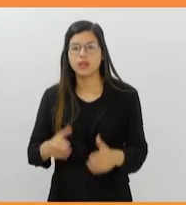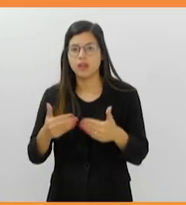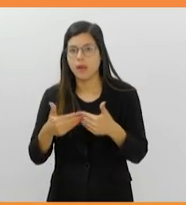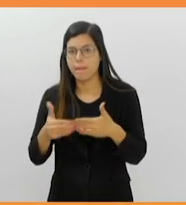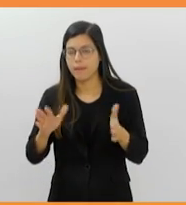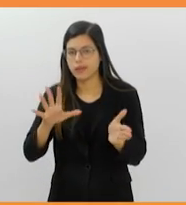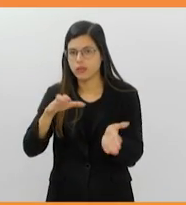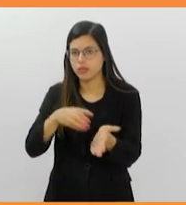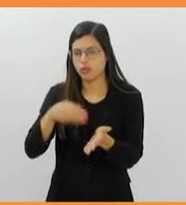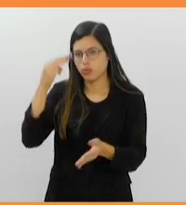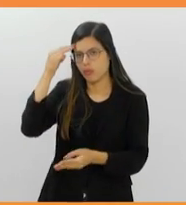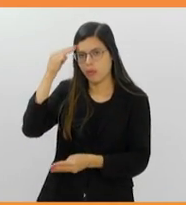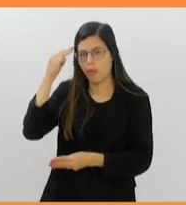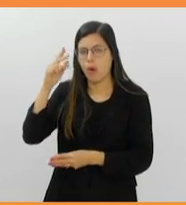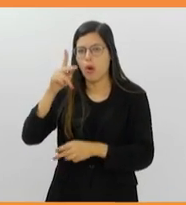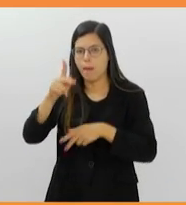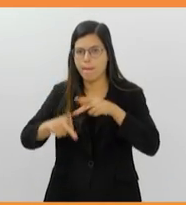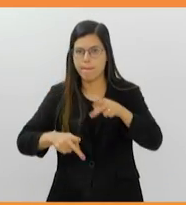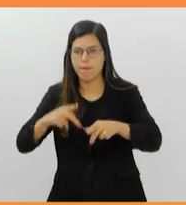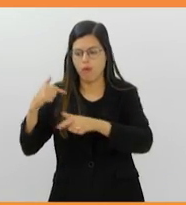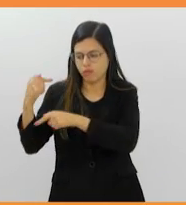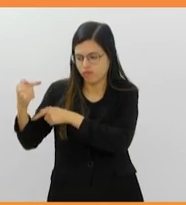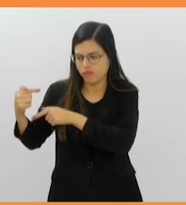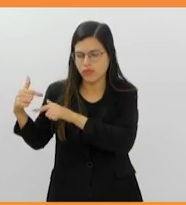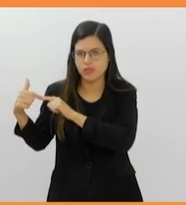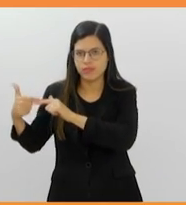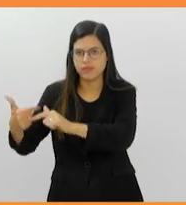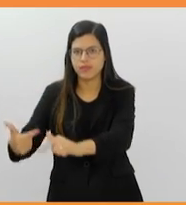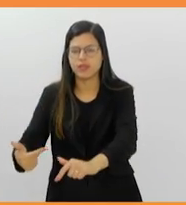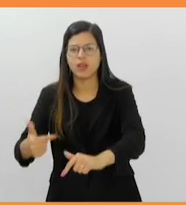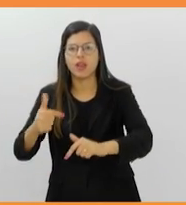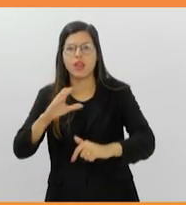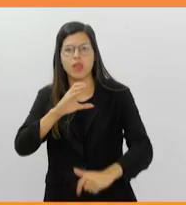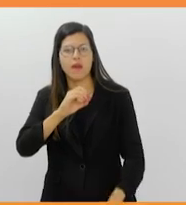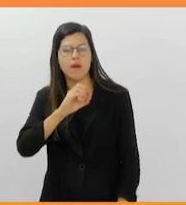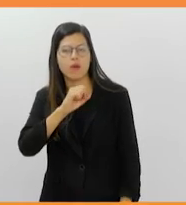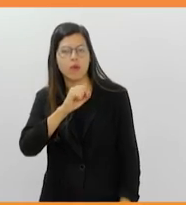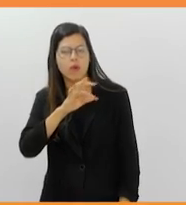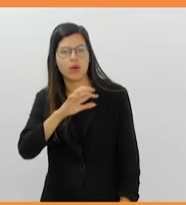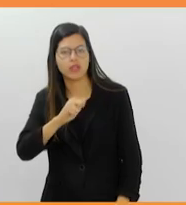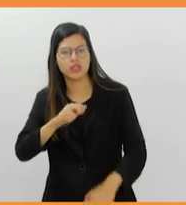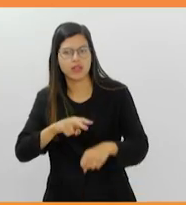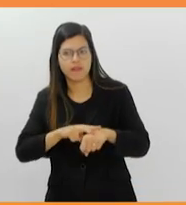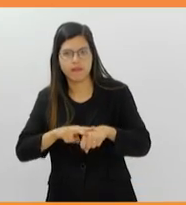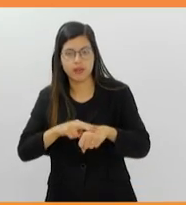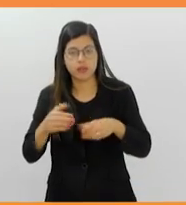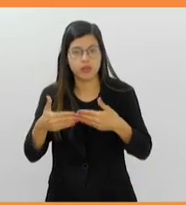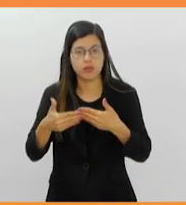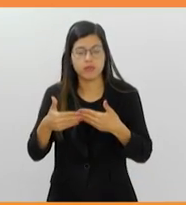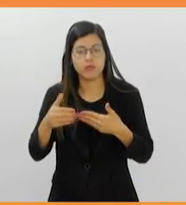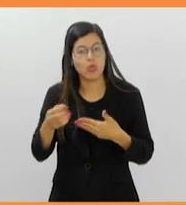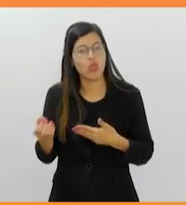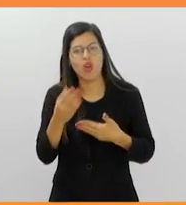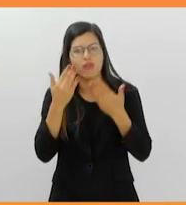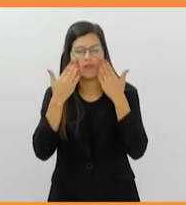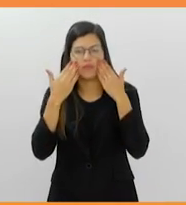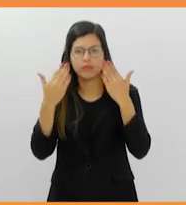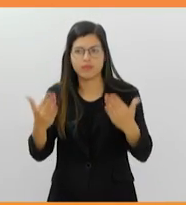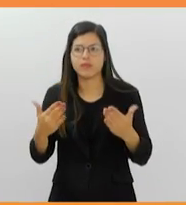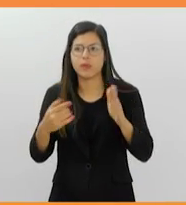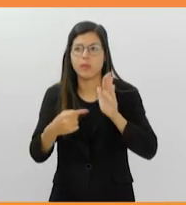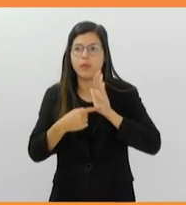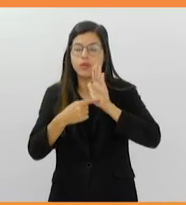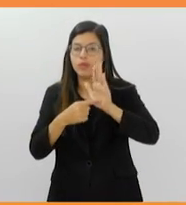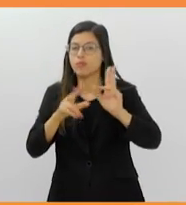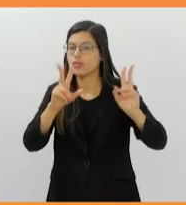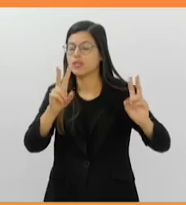Memória dos Povos Originários e Tradicionais da Costa Verde está com nova exposição. Após mostrar a presença japonesa na região, agora o